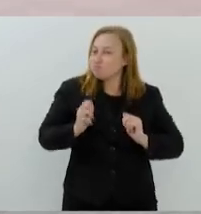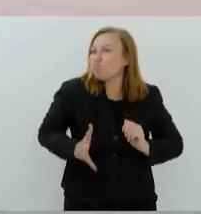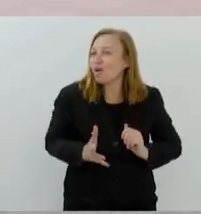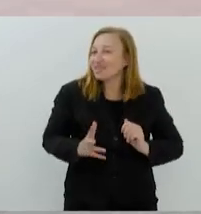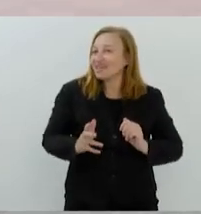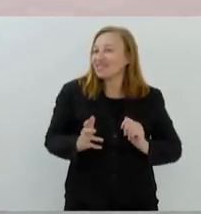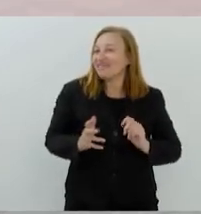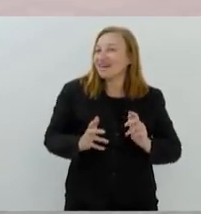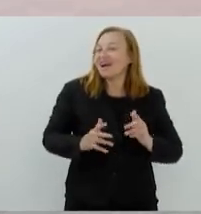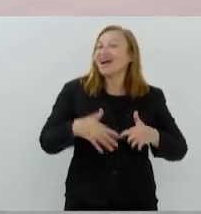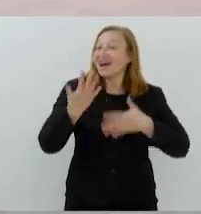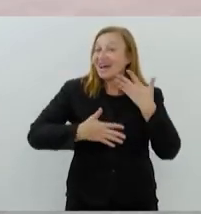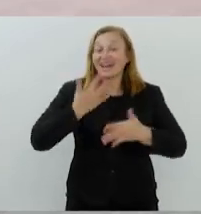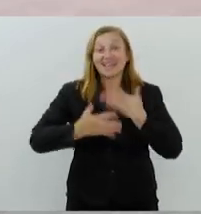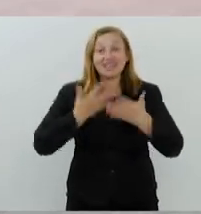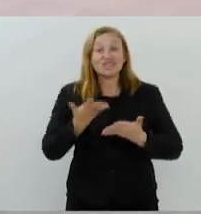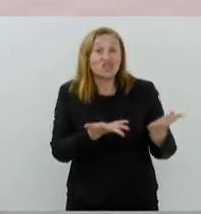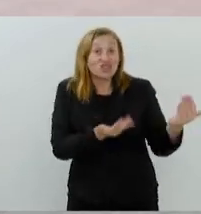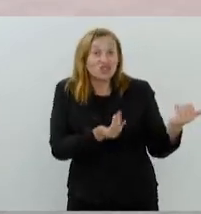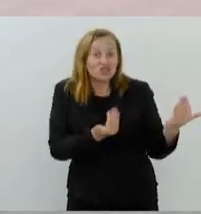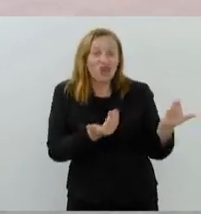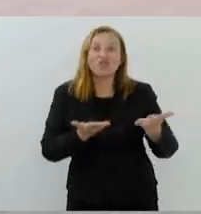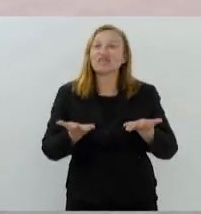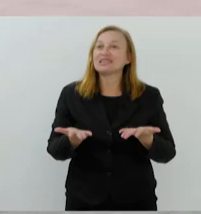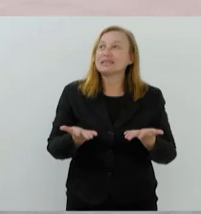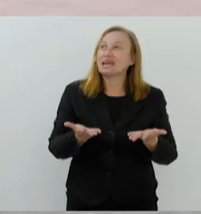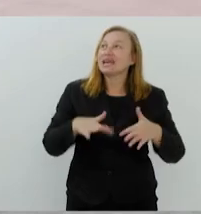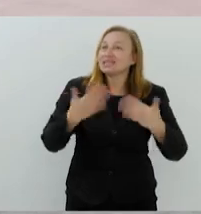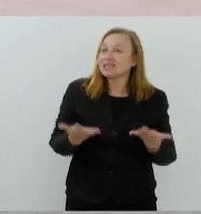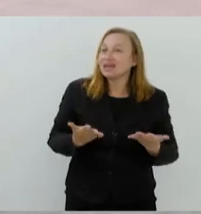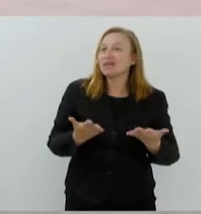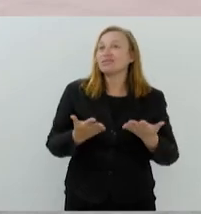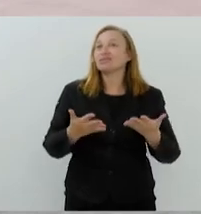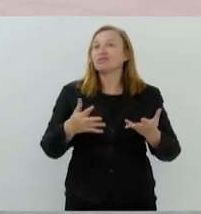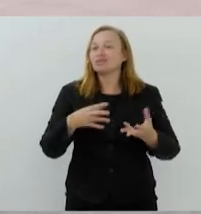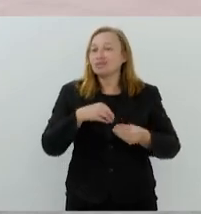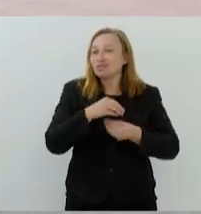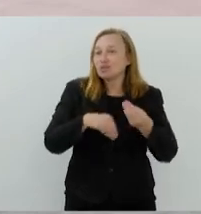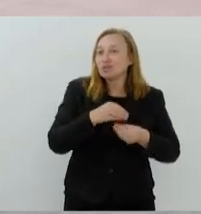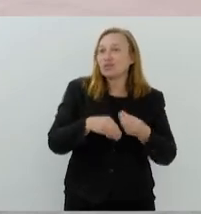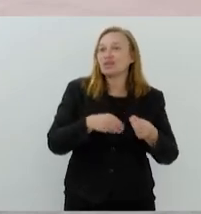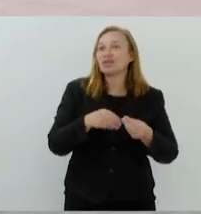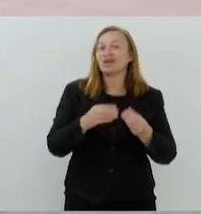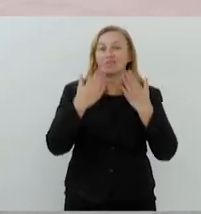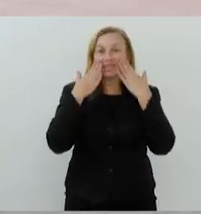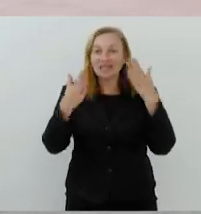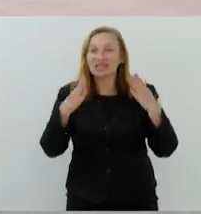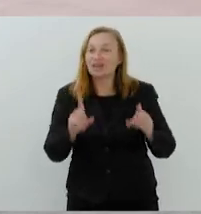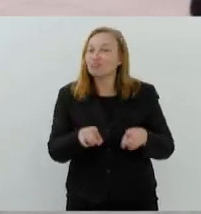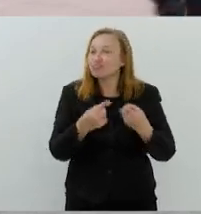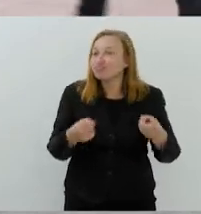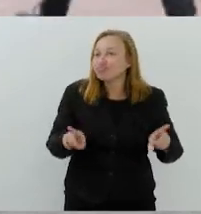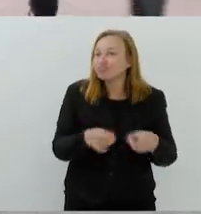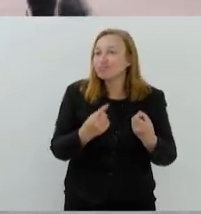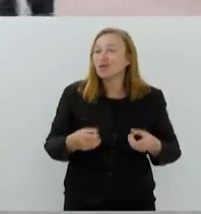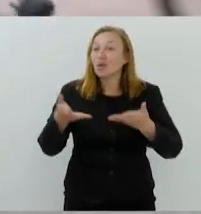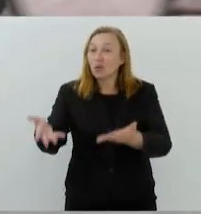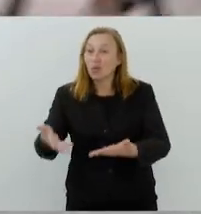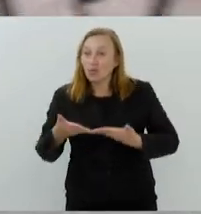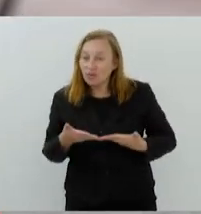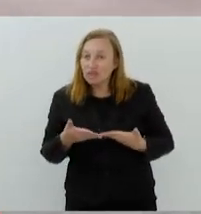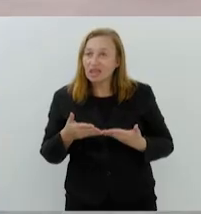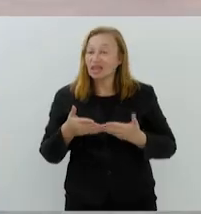muito animada, uma equipe de jovens. Então essa programação envolve apresentações musicais, e envolve convite a